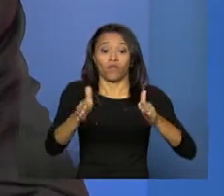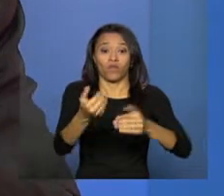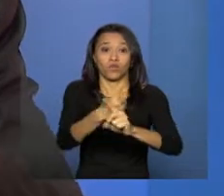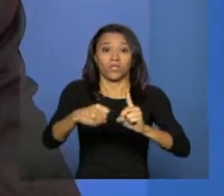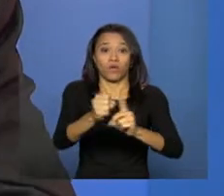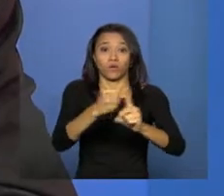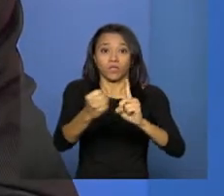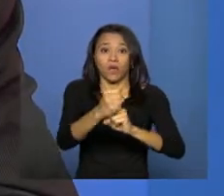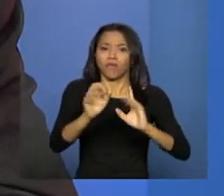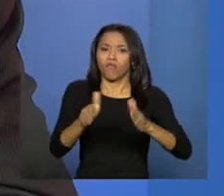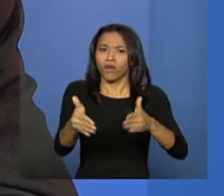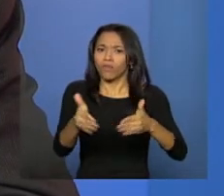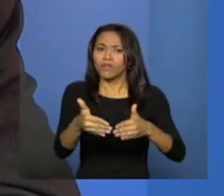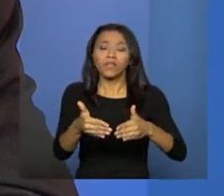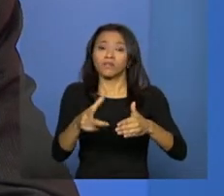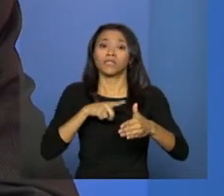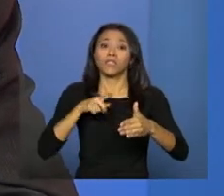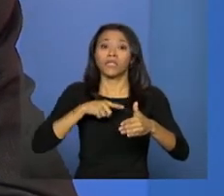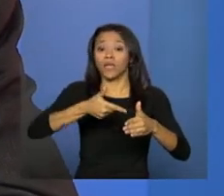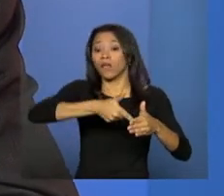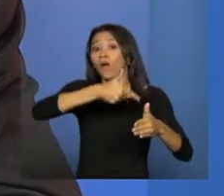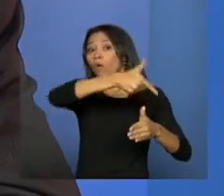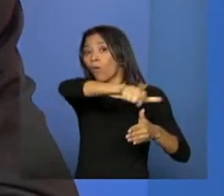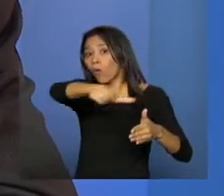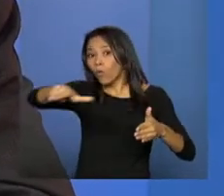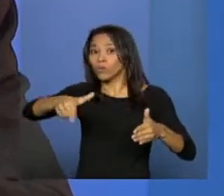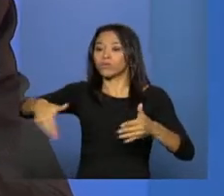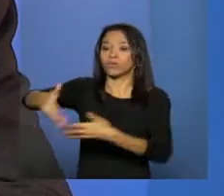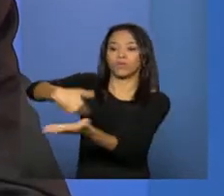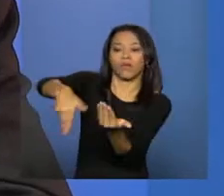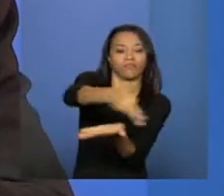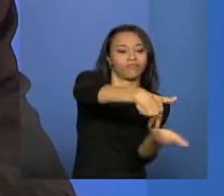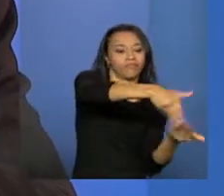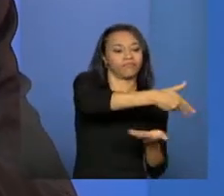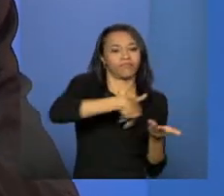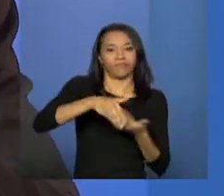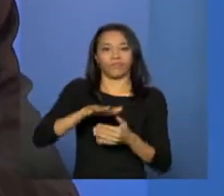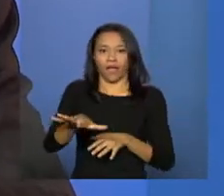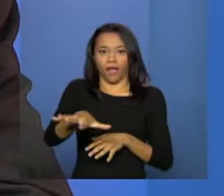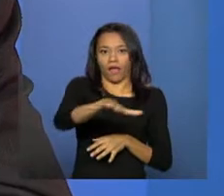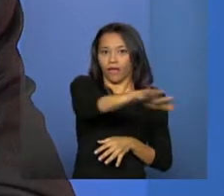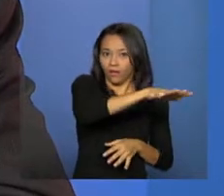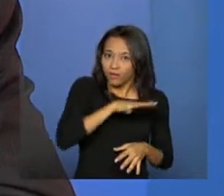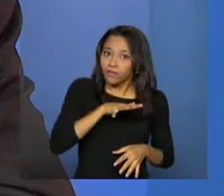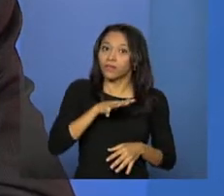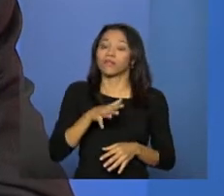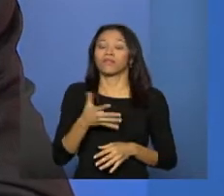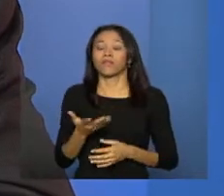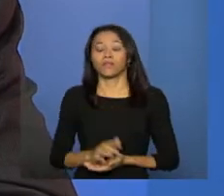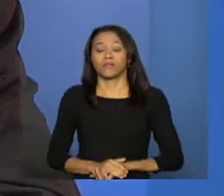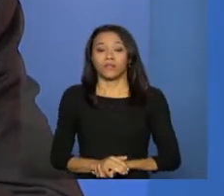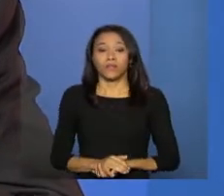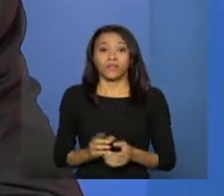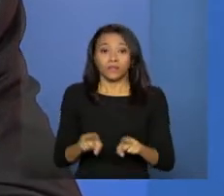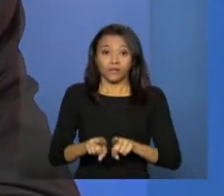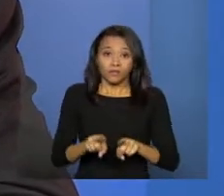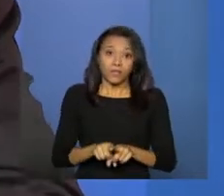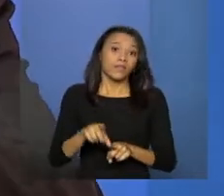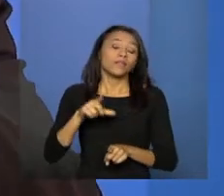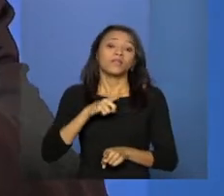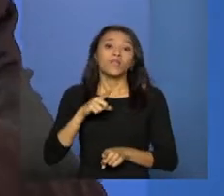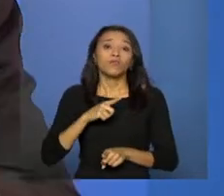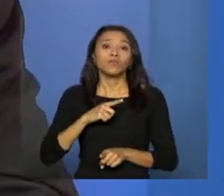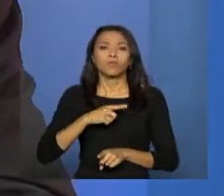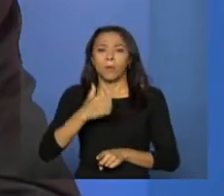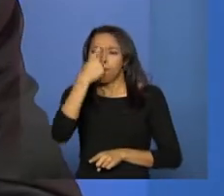então acho que esse esforço nosso é uma perspectiva de profissionalizar a área e de termos perfis